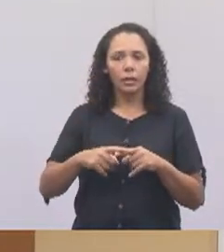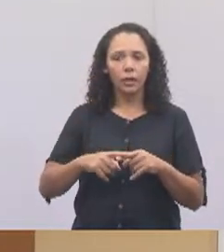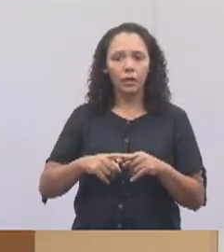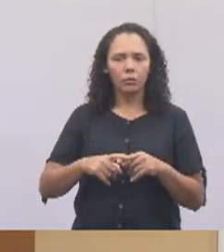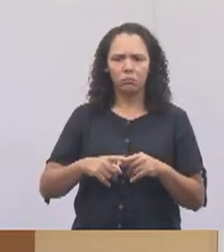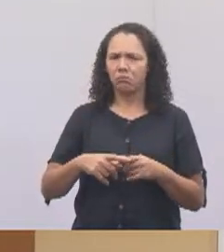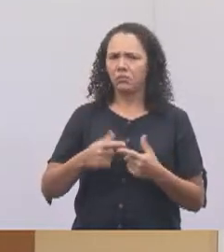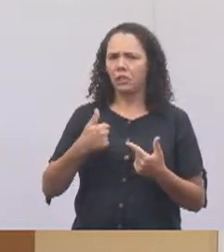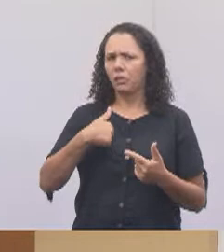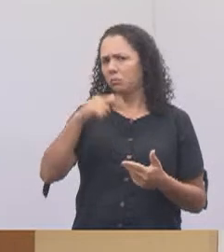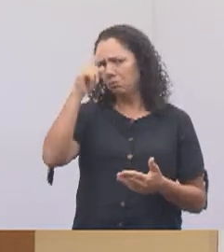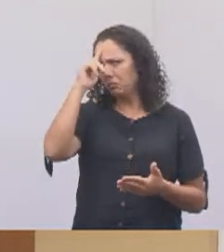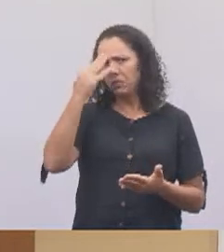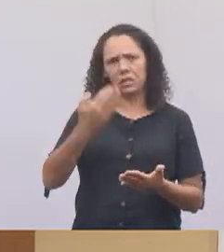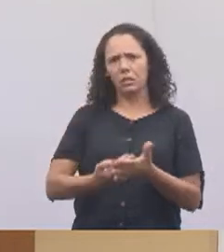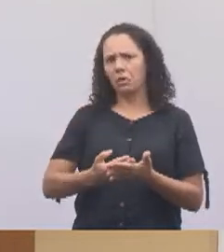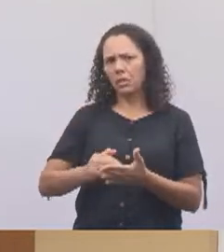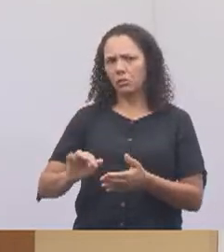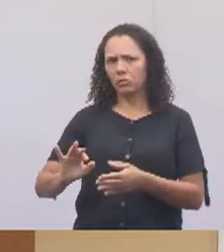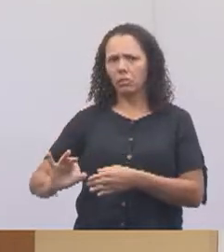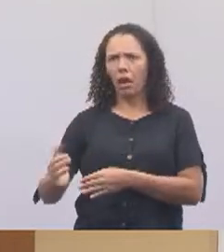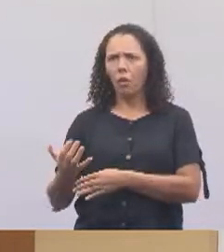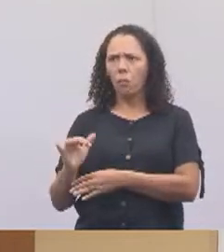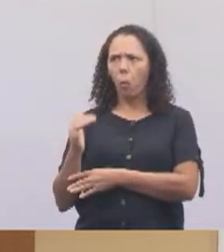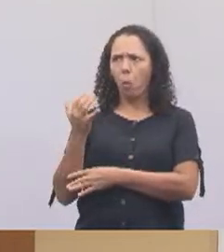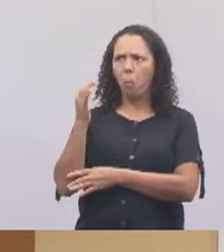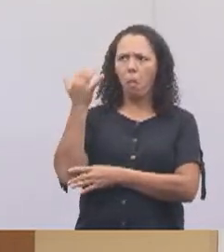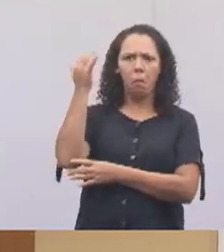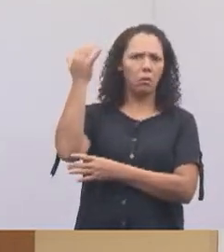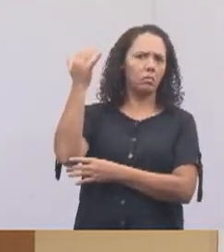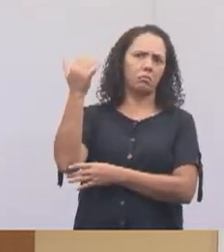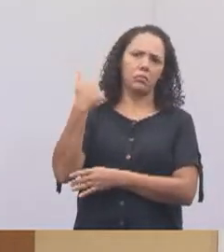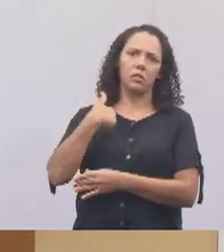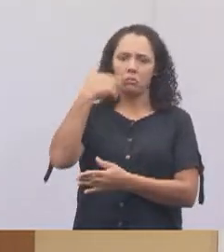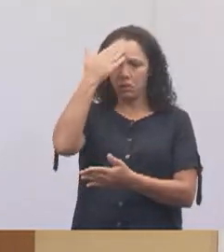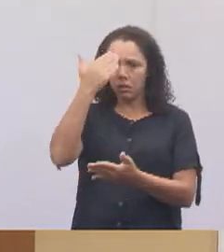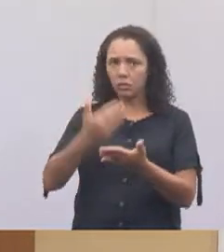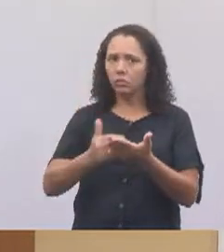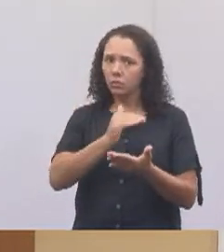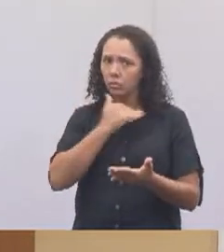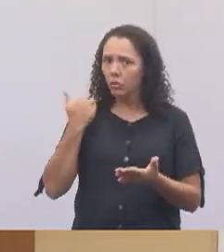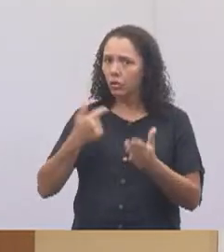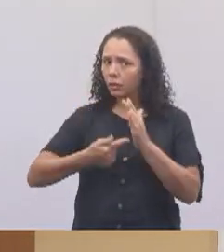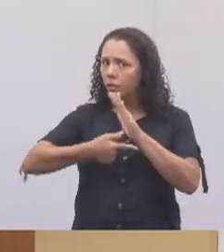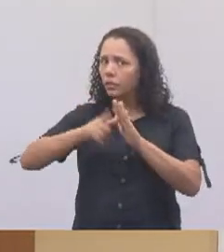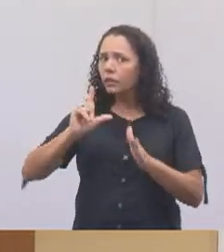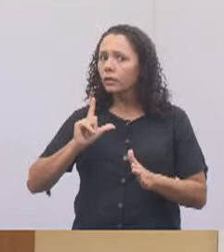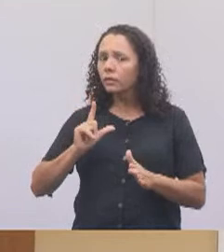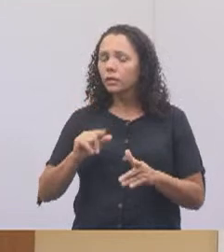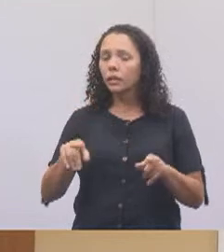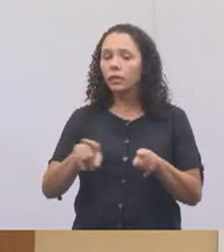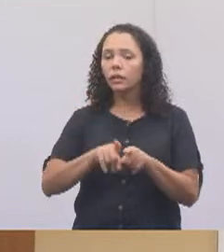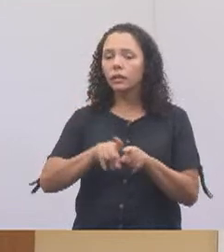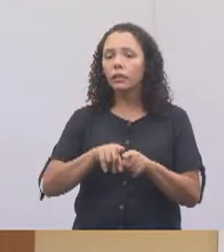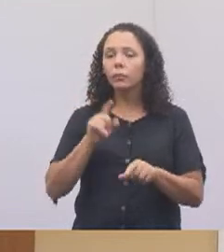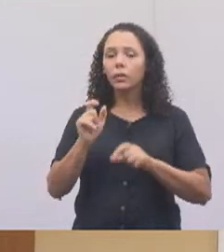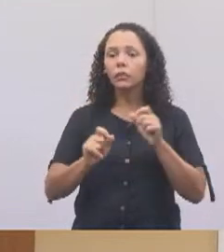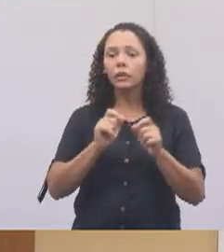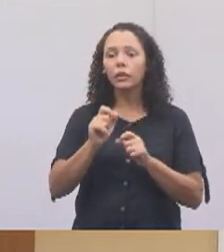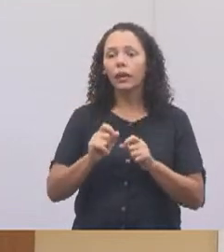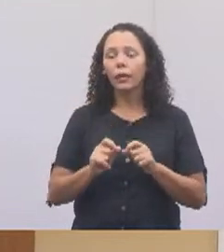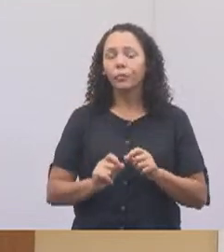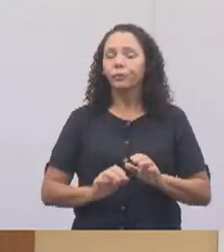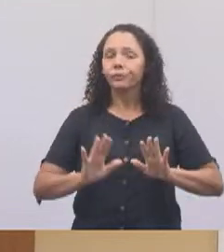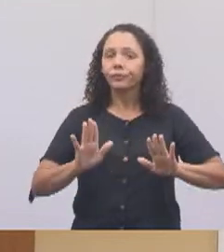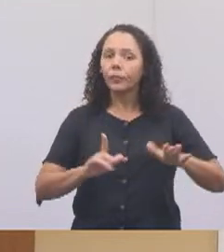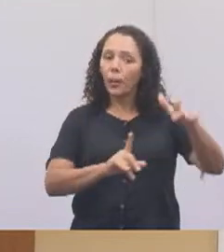vingar, todas acabam morrendo, não é? E eu também não entendo uma coisa também, tem que fazer praça, mas